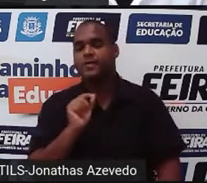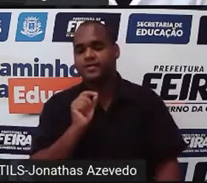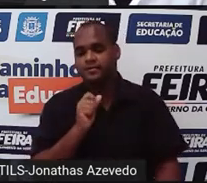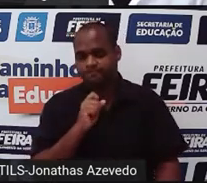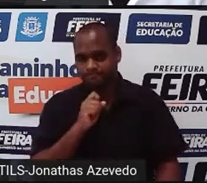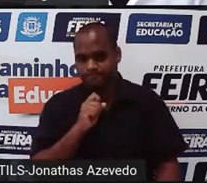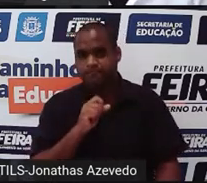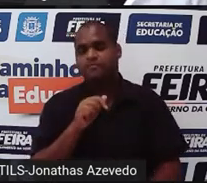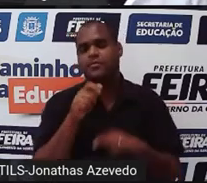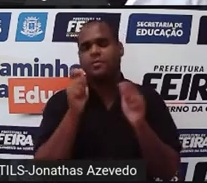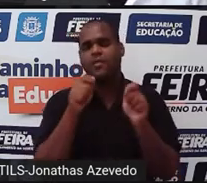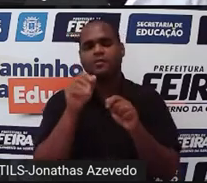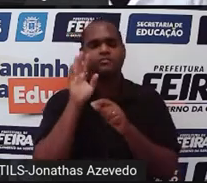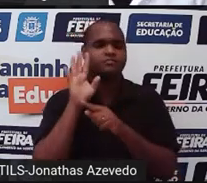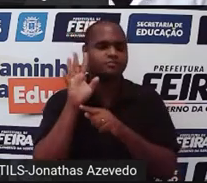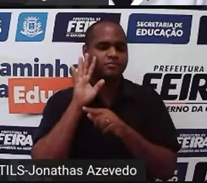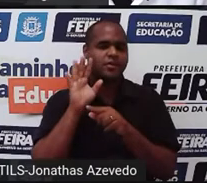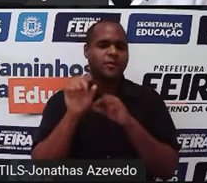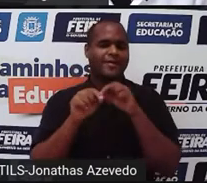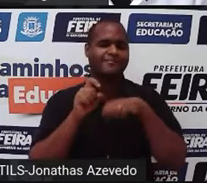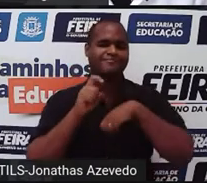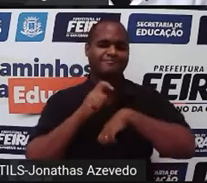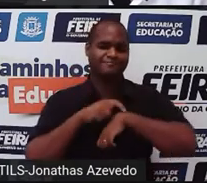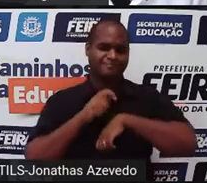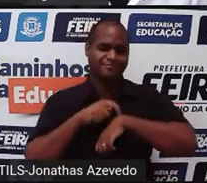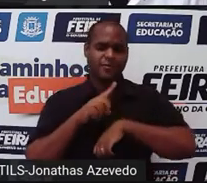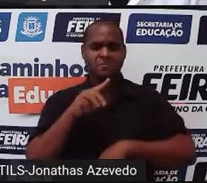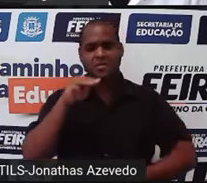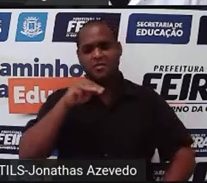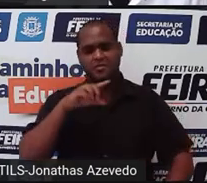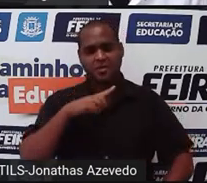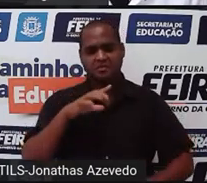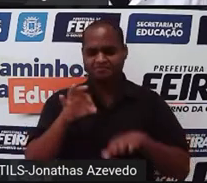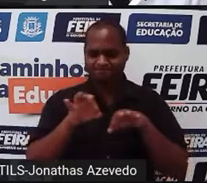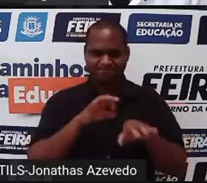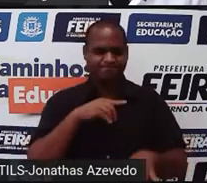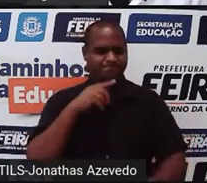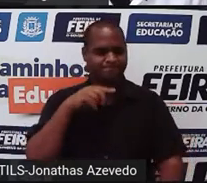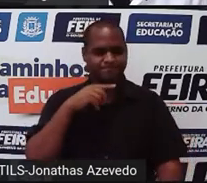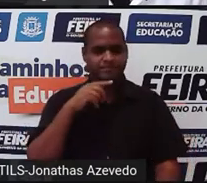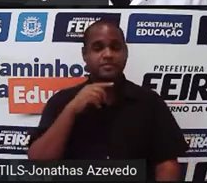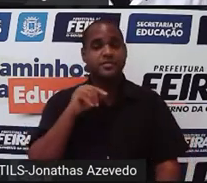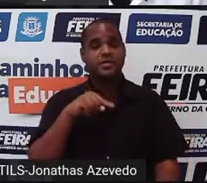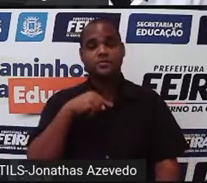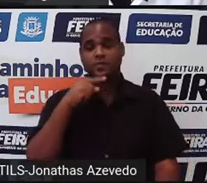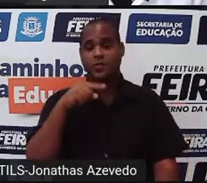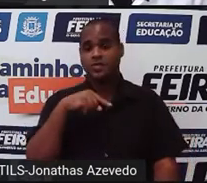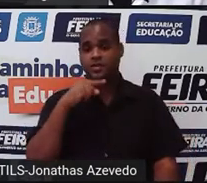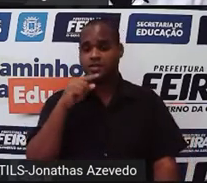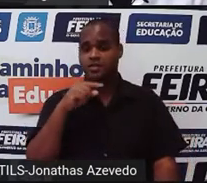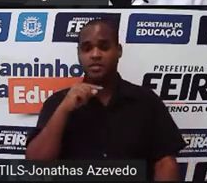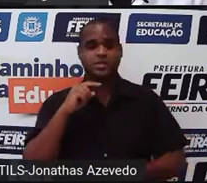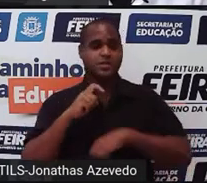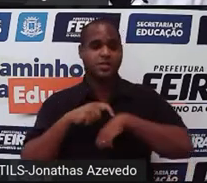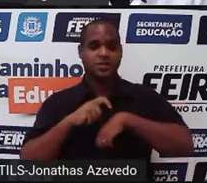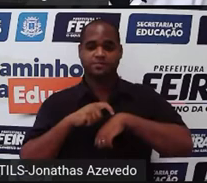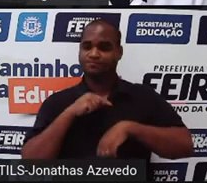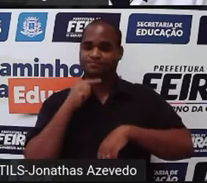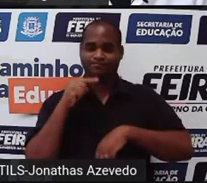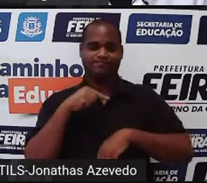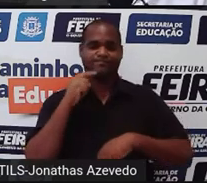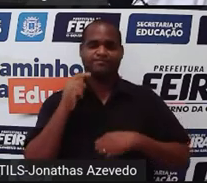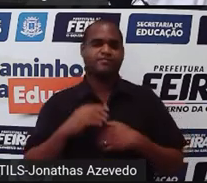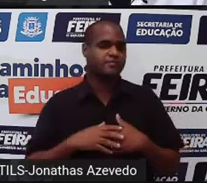Possivelmente, você pode ter pensado assim, professor, foi o tempo, um minuto só para resolver o problema, não vai dar tempo, não deu tempo, professor, em um minuto.